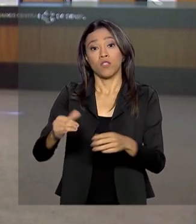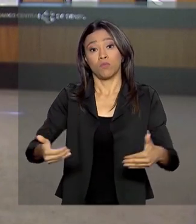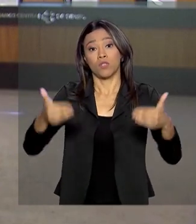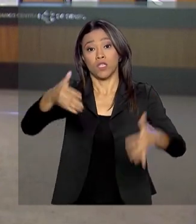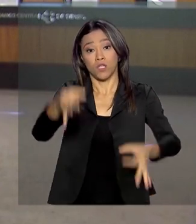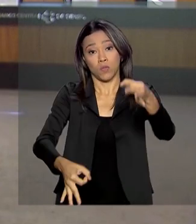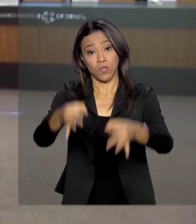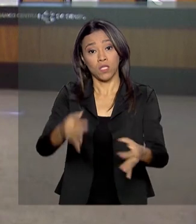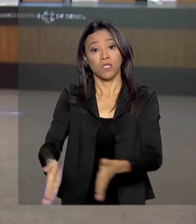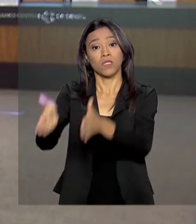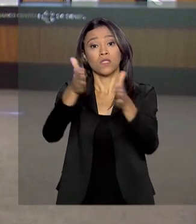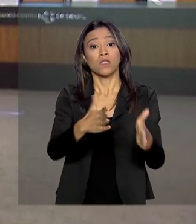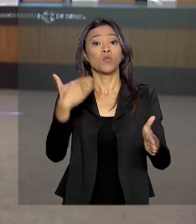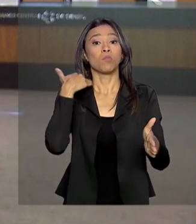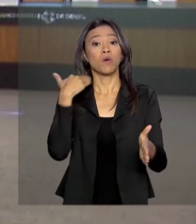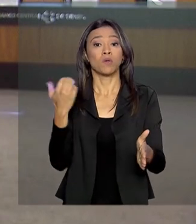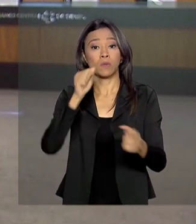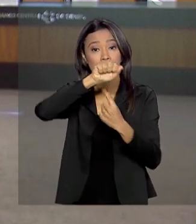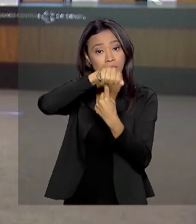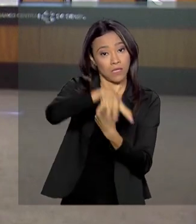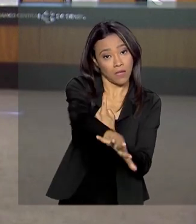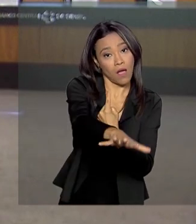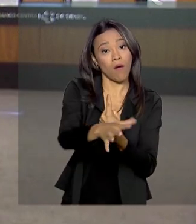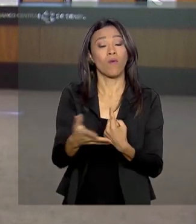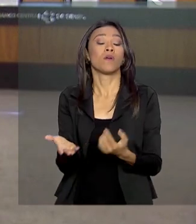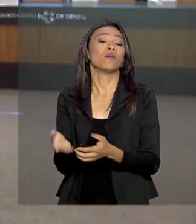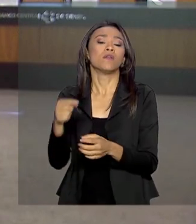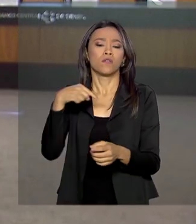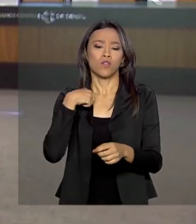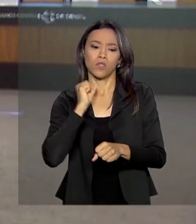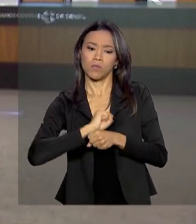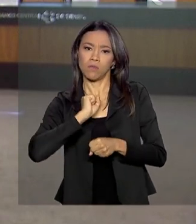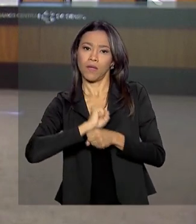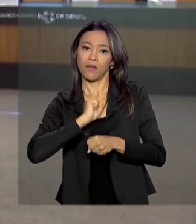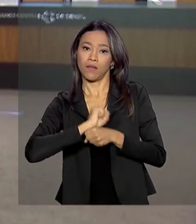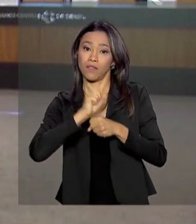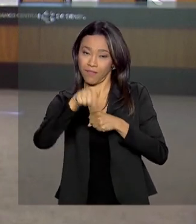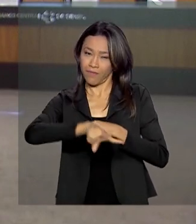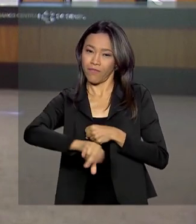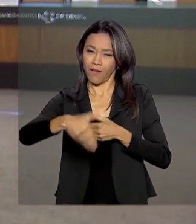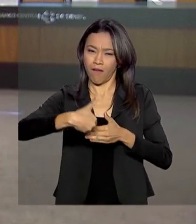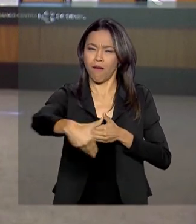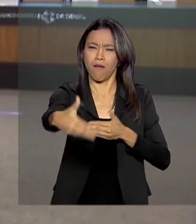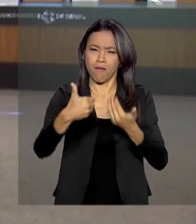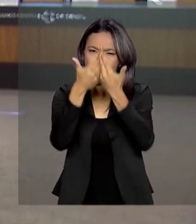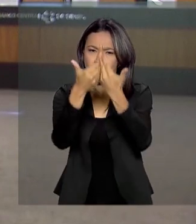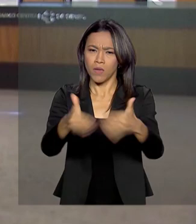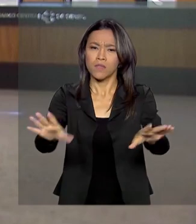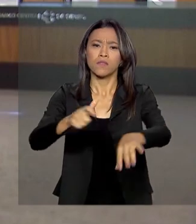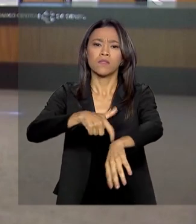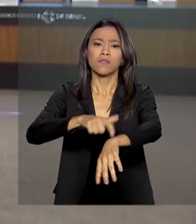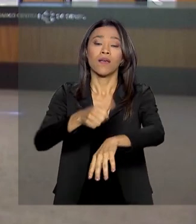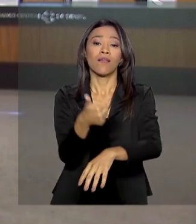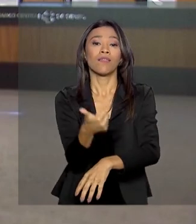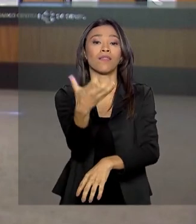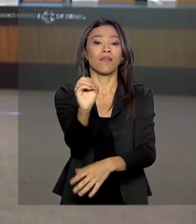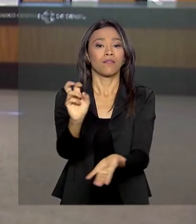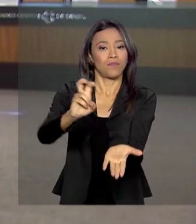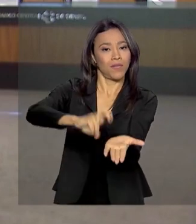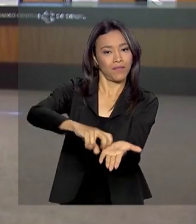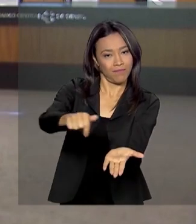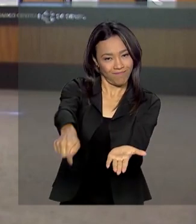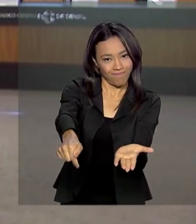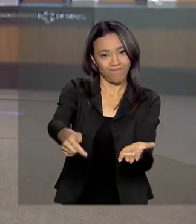Central e do Acnur. Nós já estamos aqui no Banco Central aguardando o início dessa cerimônia que está marcada para as 10 horas da manhã.